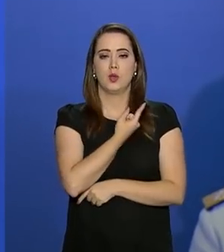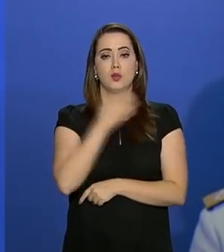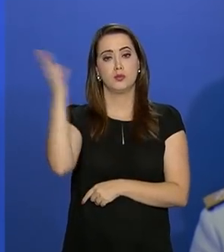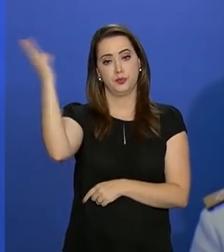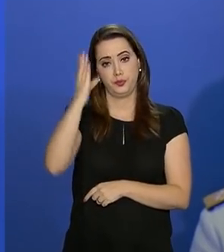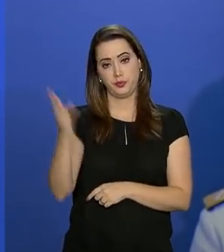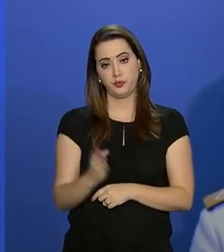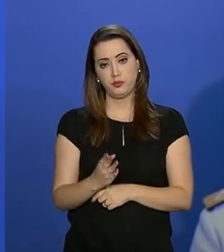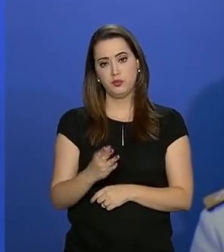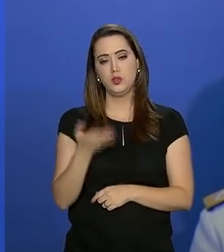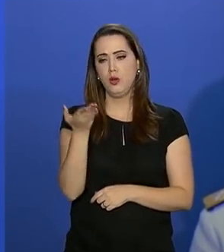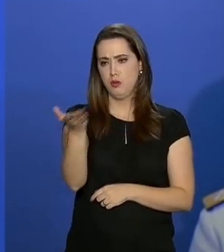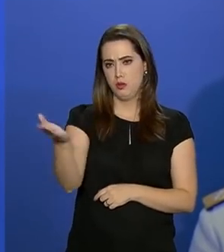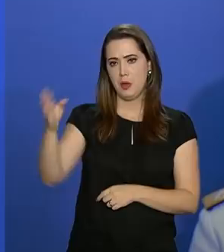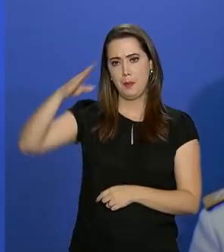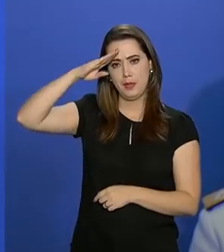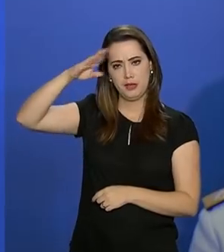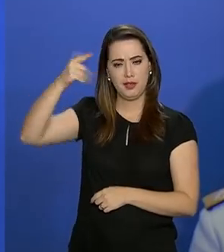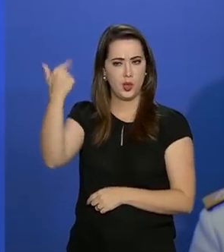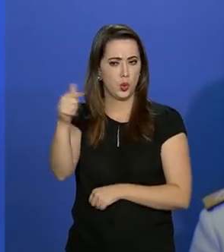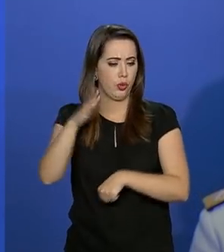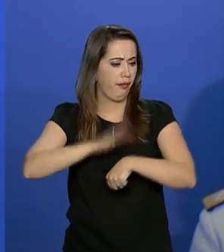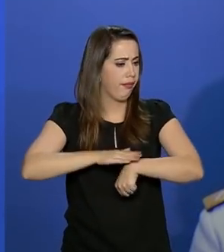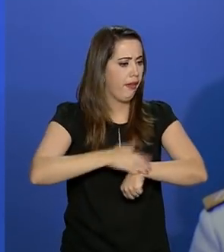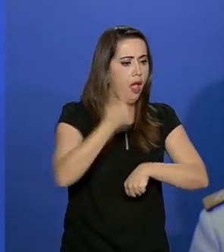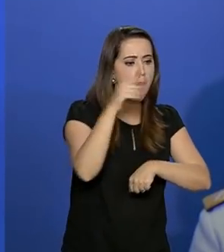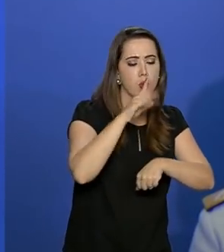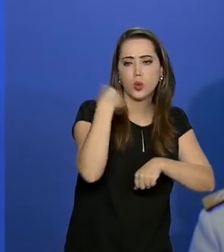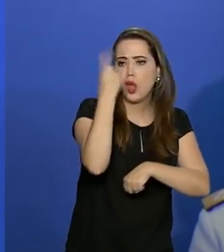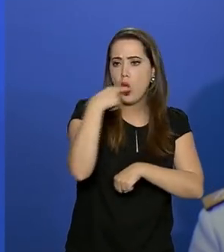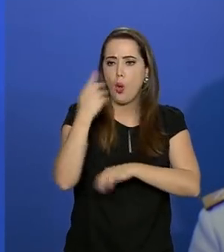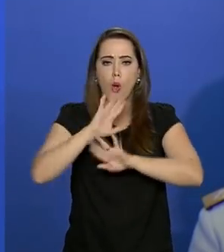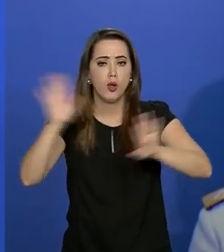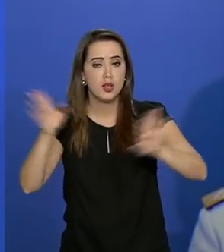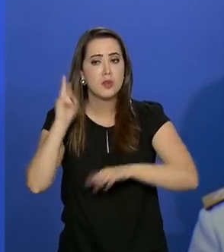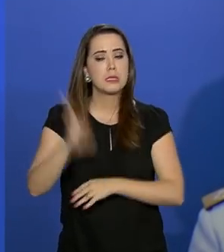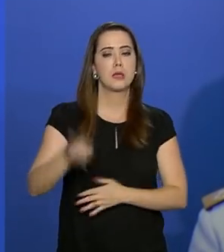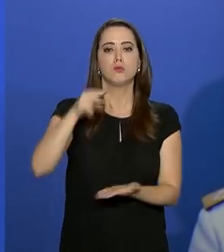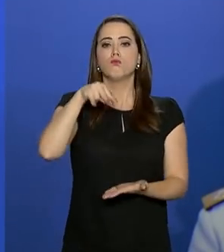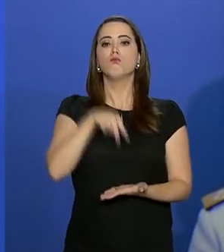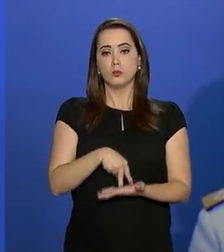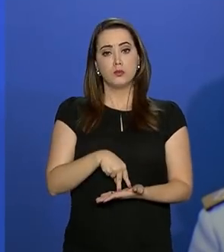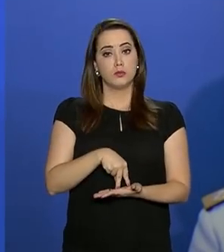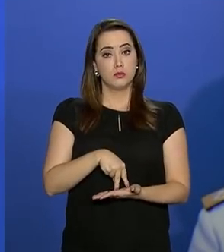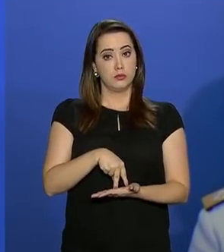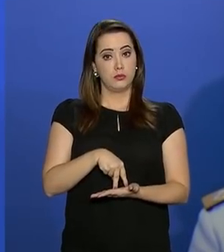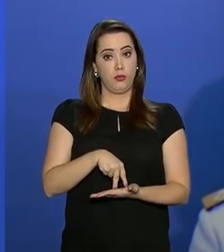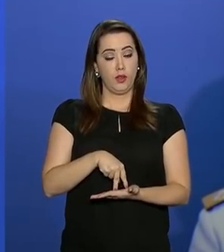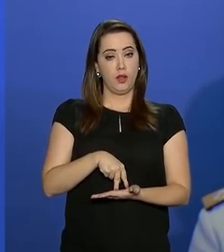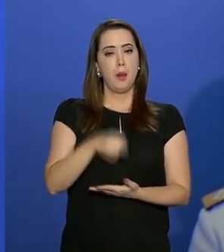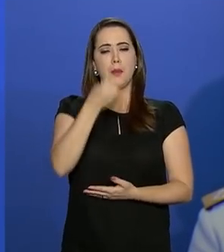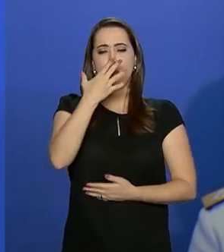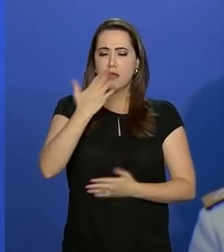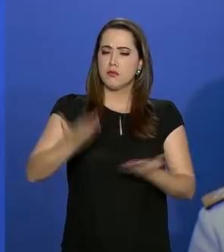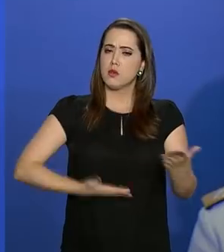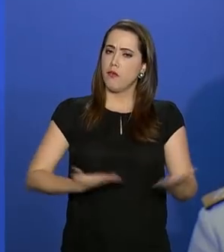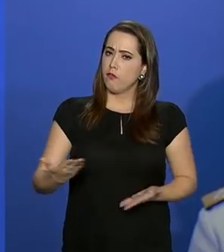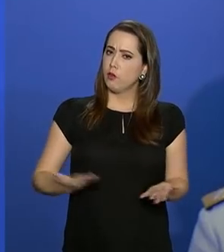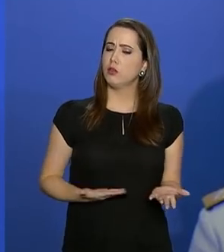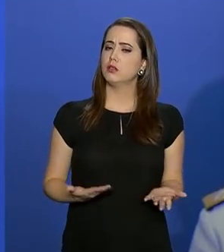Para o militar, não tem tempo, não tem hora, não tem missão. Sempre prontos para bem servir